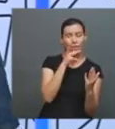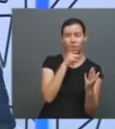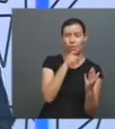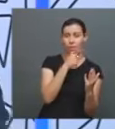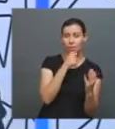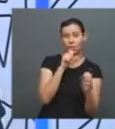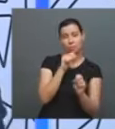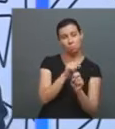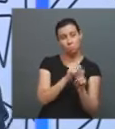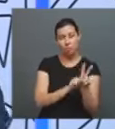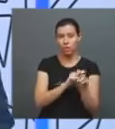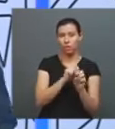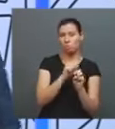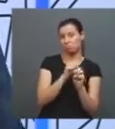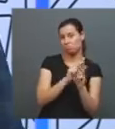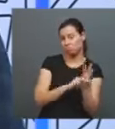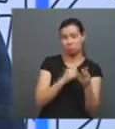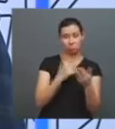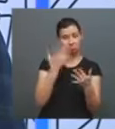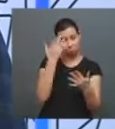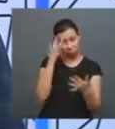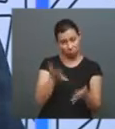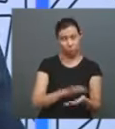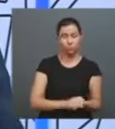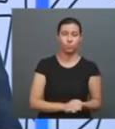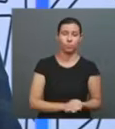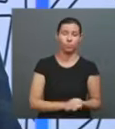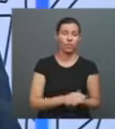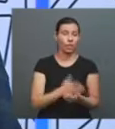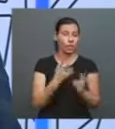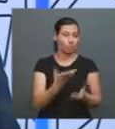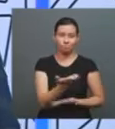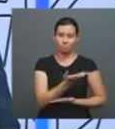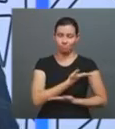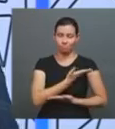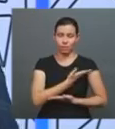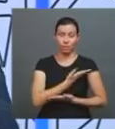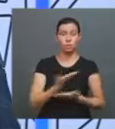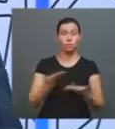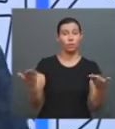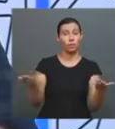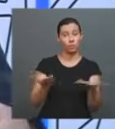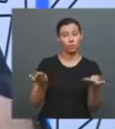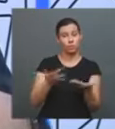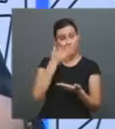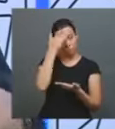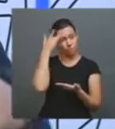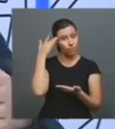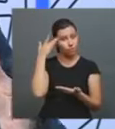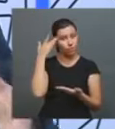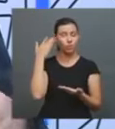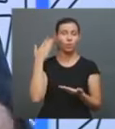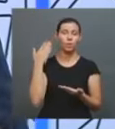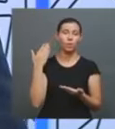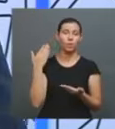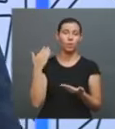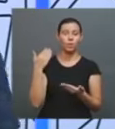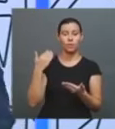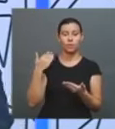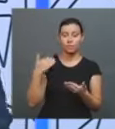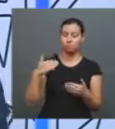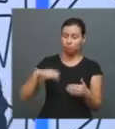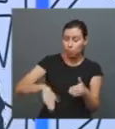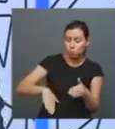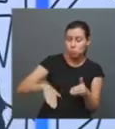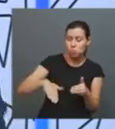mas pelo menos duas semanas ele tem um amigo. E uma das coisas que a gente precisa pensar é que as novas gerações, apesar das velhas estão em resistência, as novas